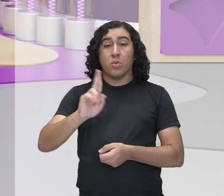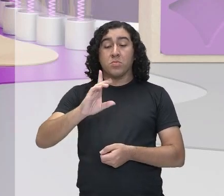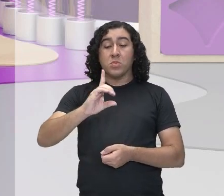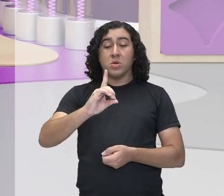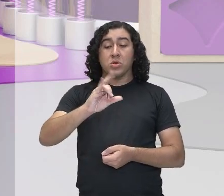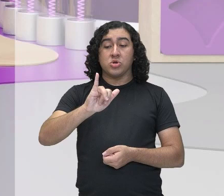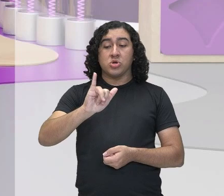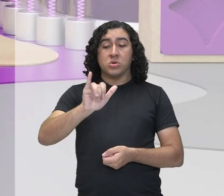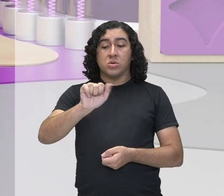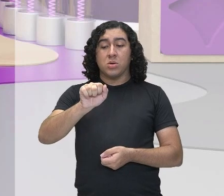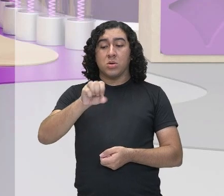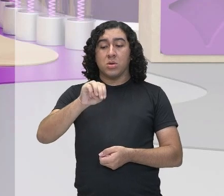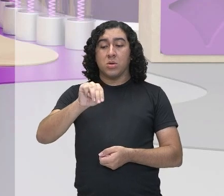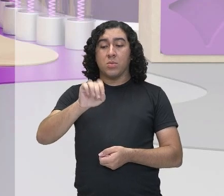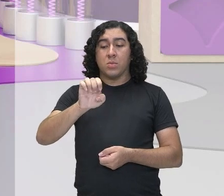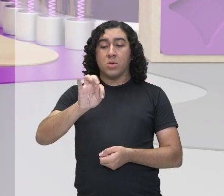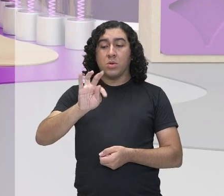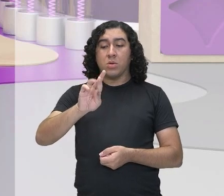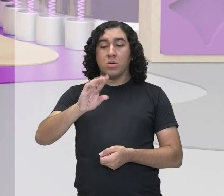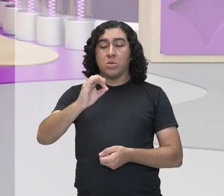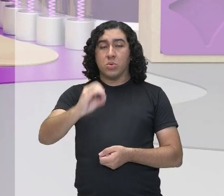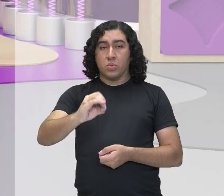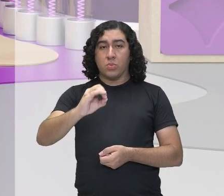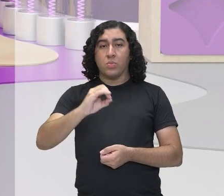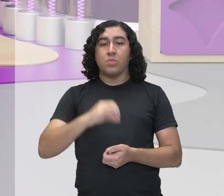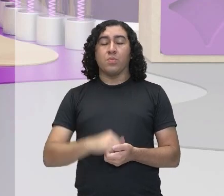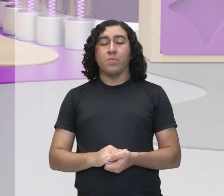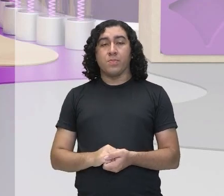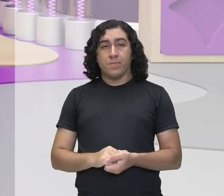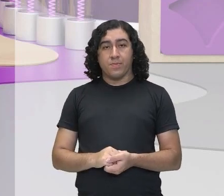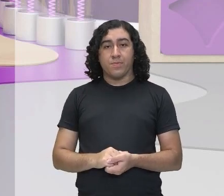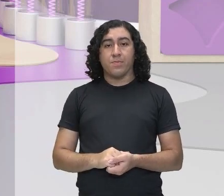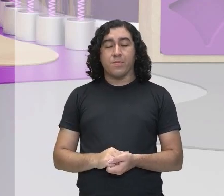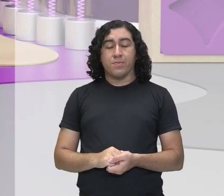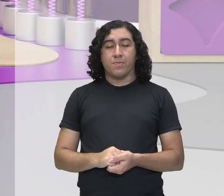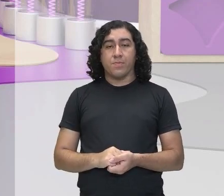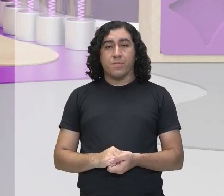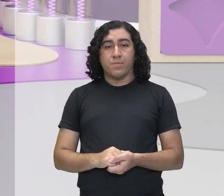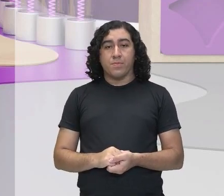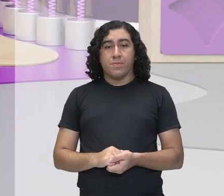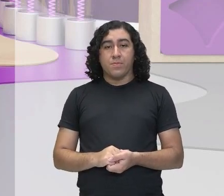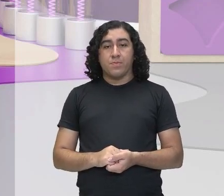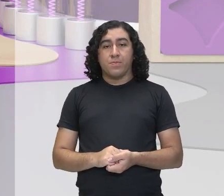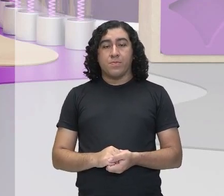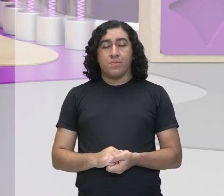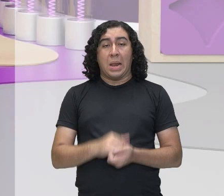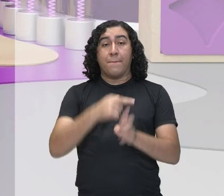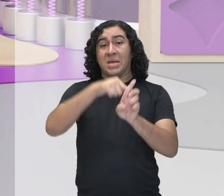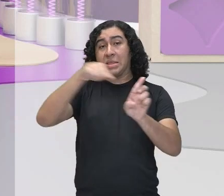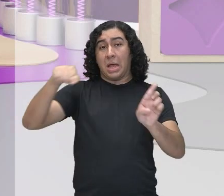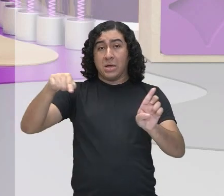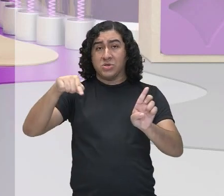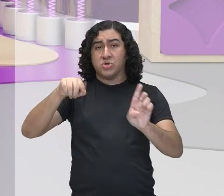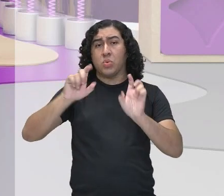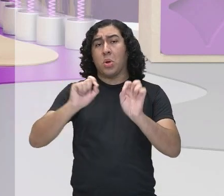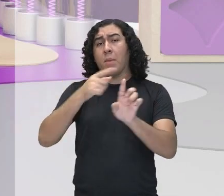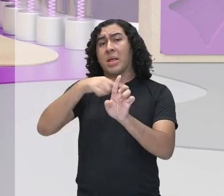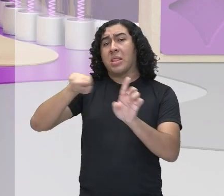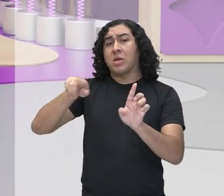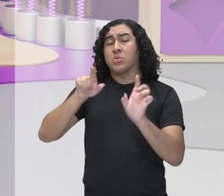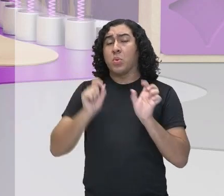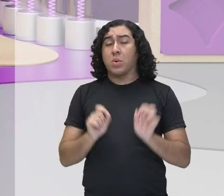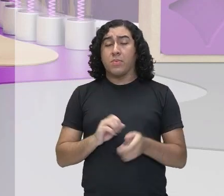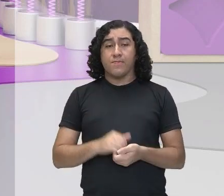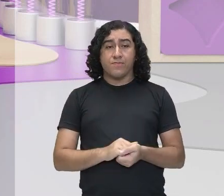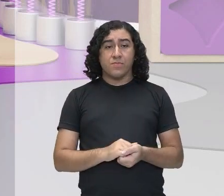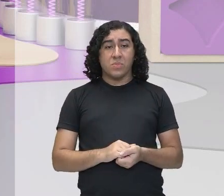desse círculo, né? Ou dessa circunferência. E a metade do diâmetro, o que é a metade? Então, é